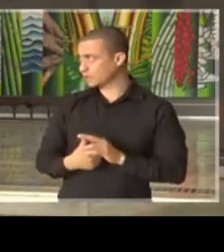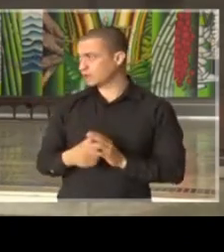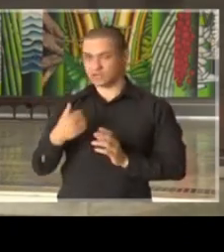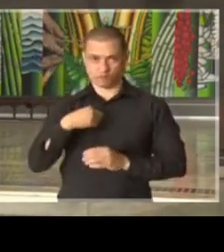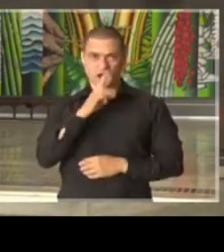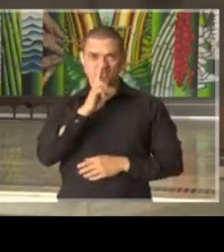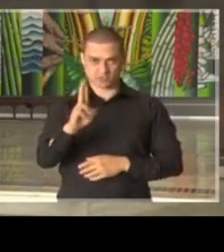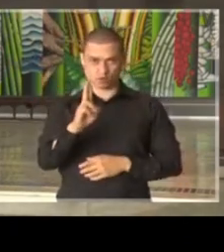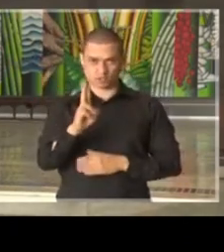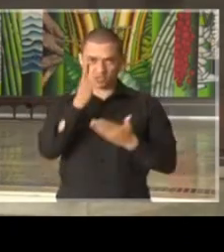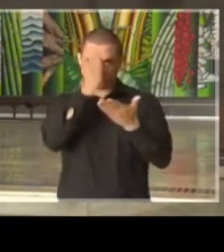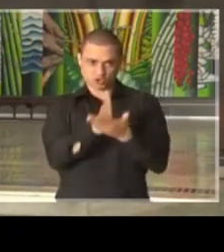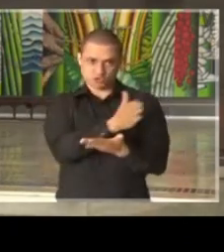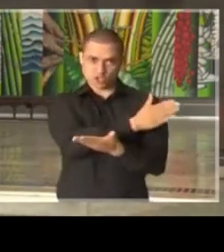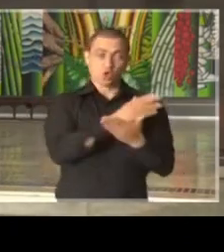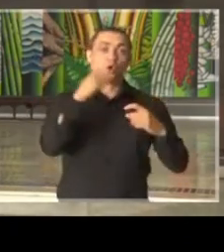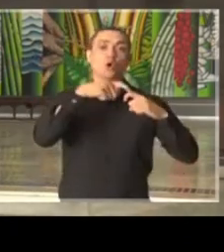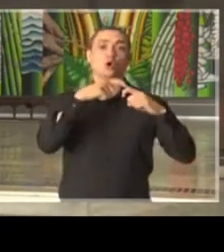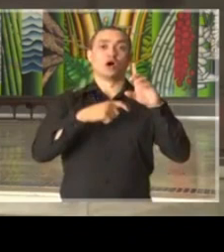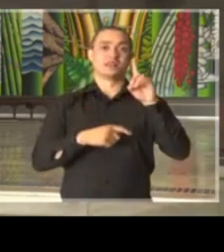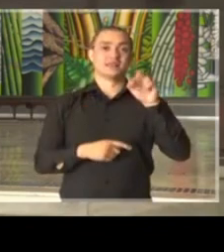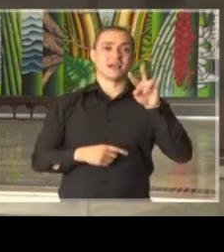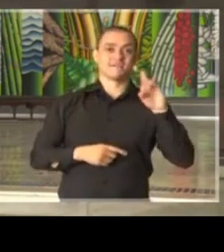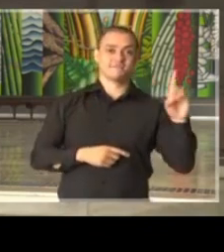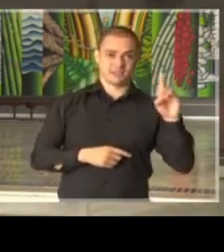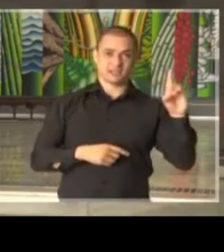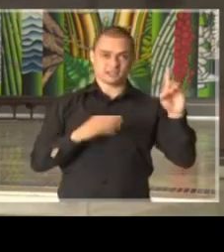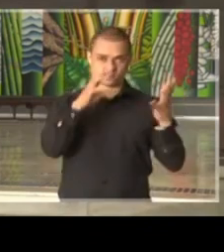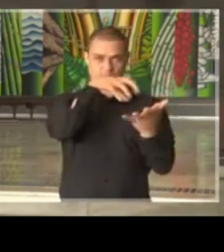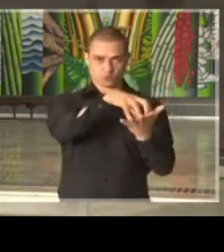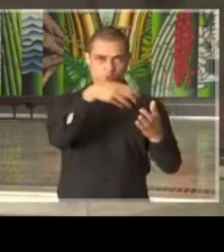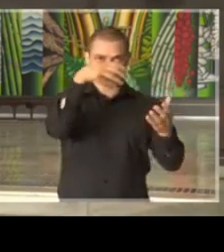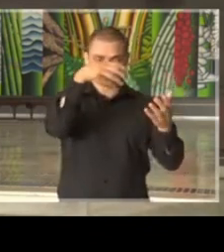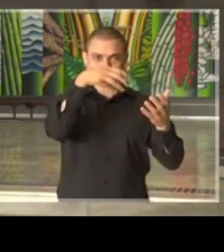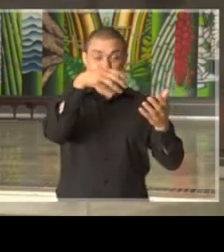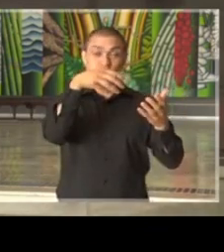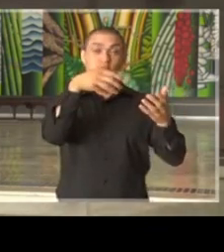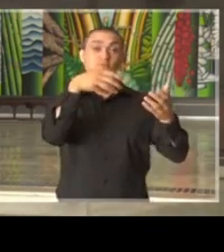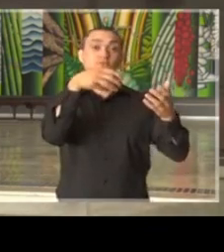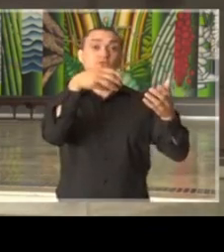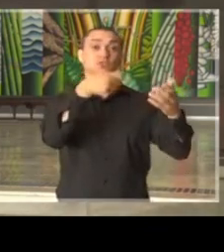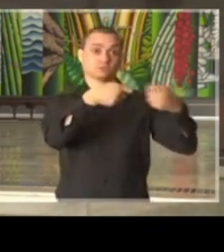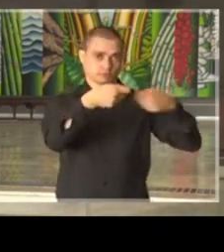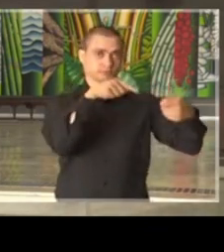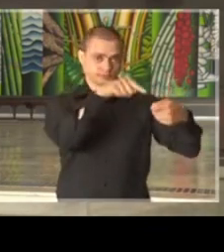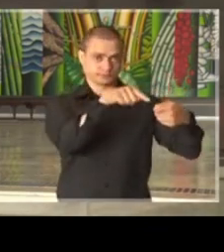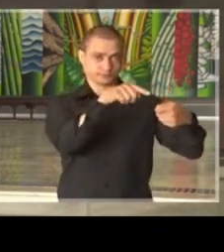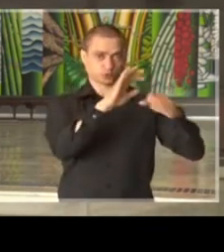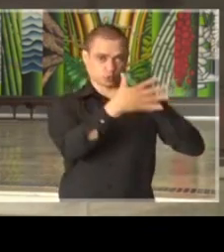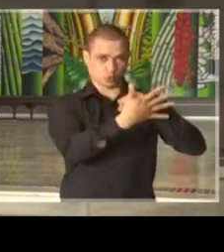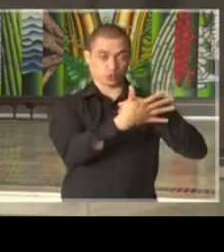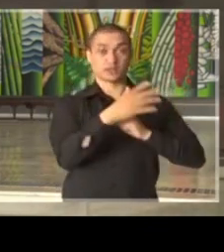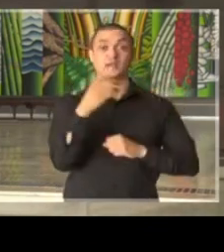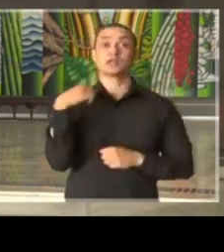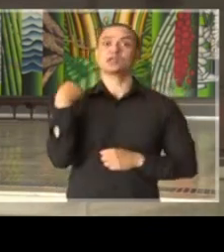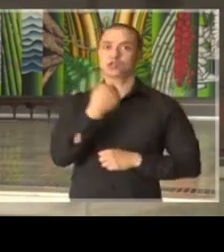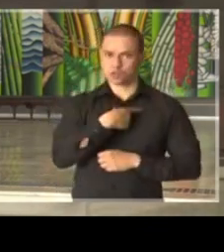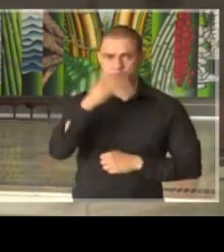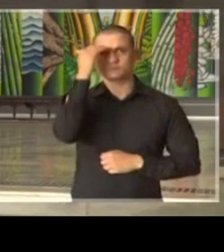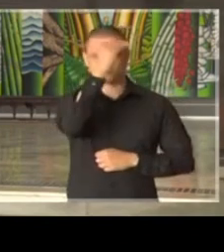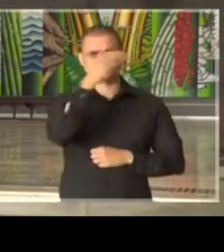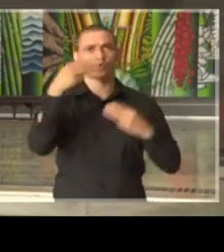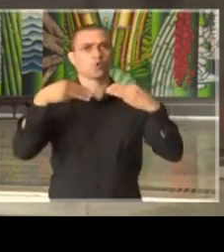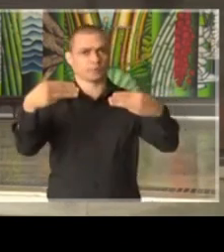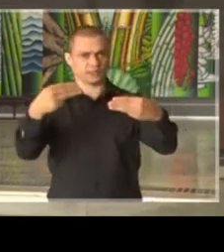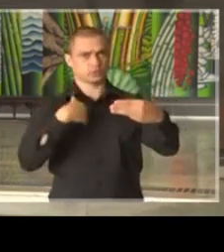dividir a resposta com o doutor David Wippe, coordenador do Centro de Contingência do Coronavírus. Nós respeitamos bastante o ministro